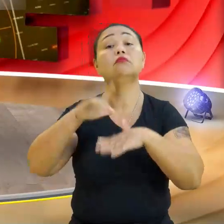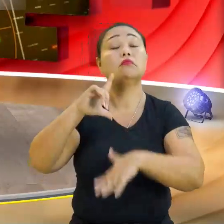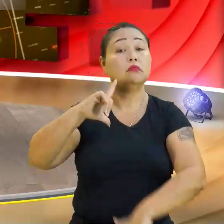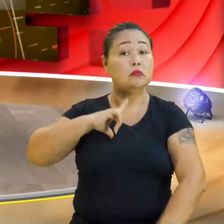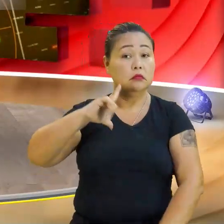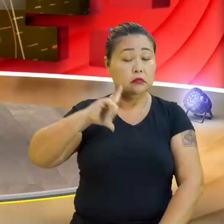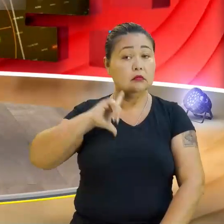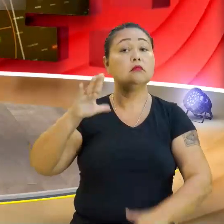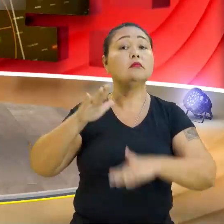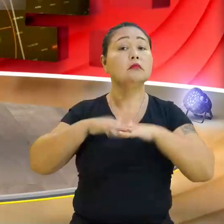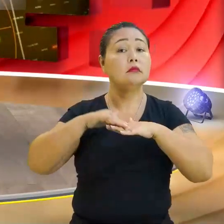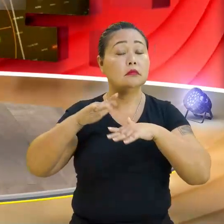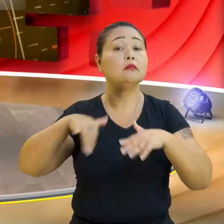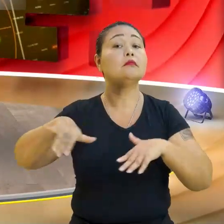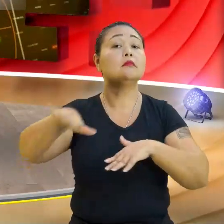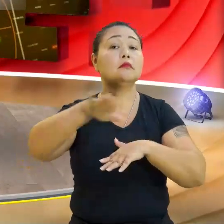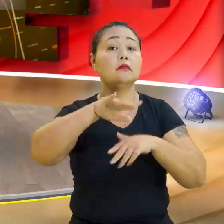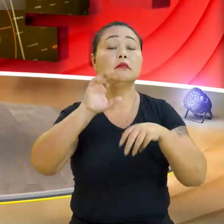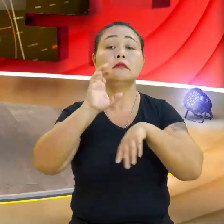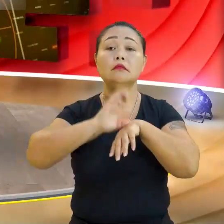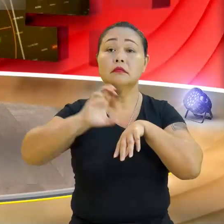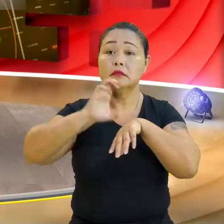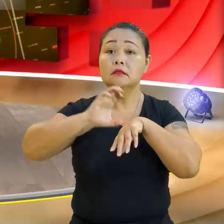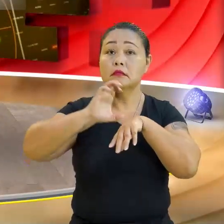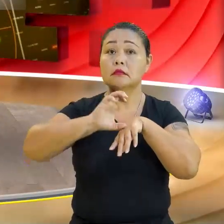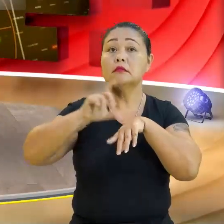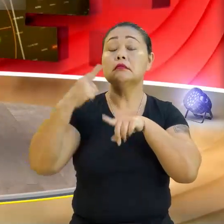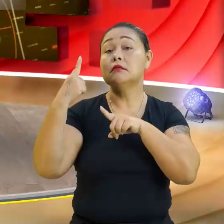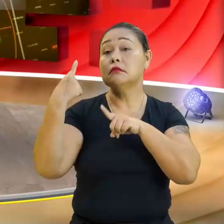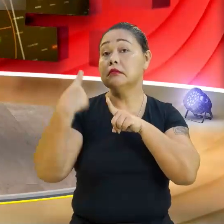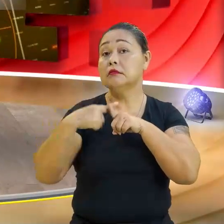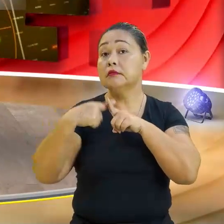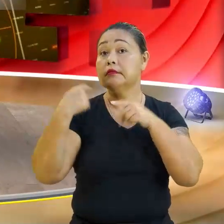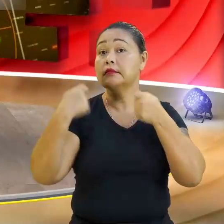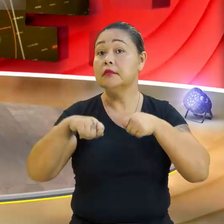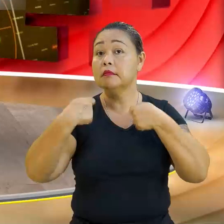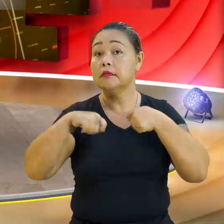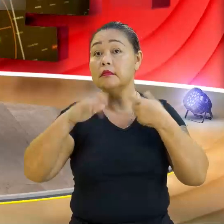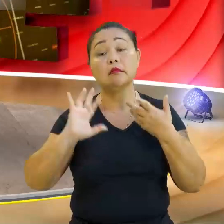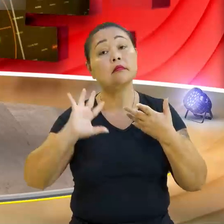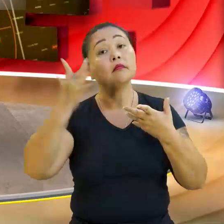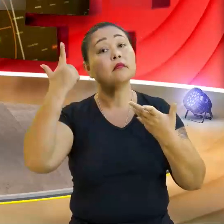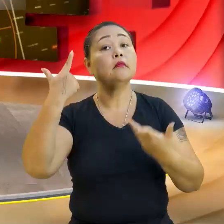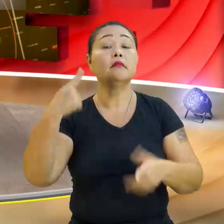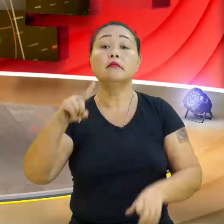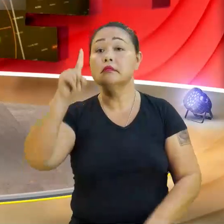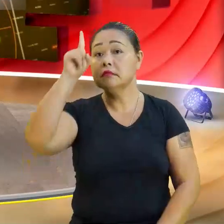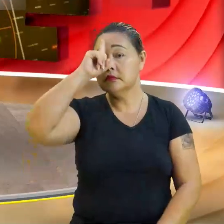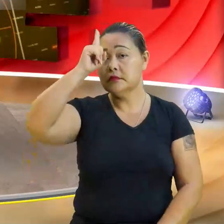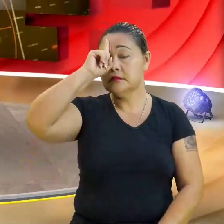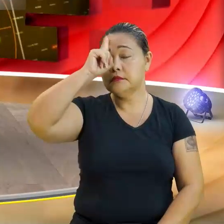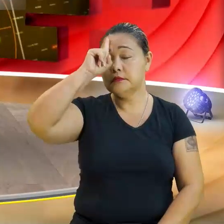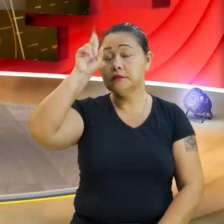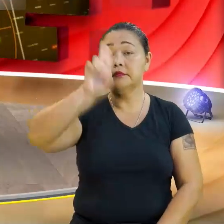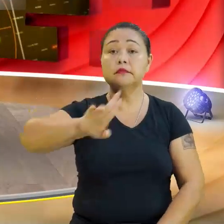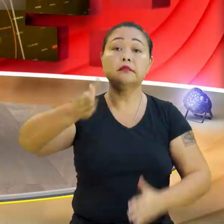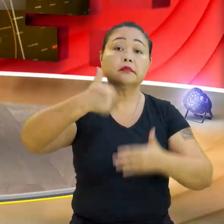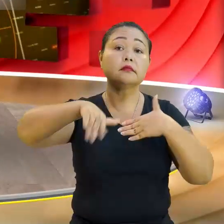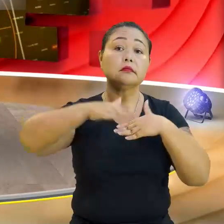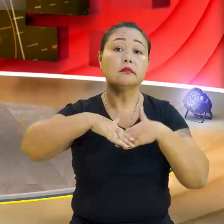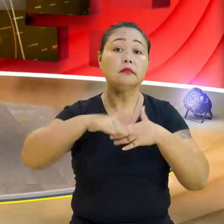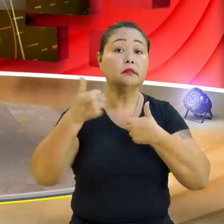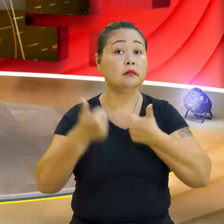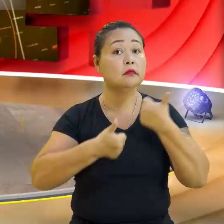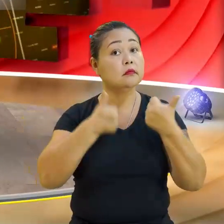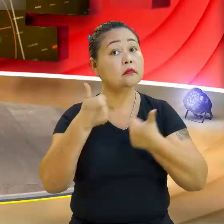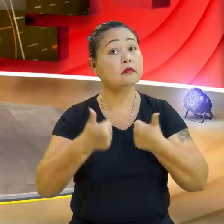tudo, né, galera? Por quê? Porque a gente precisa resolver situações cotidianas usando a matemática, tá? Beleza.